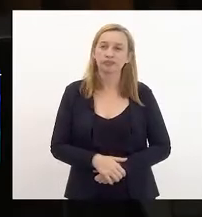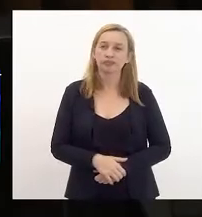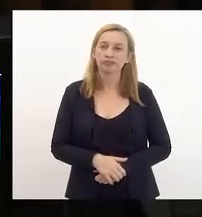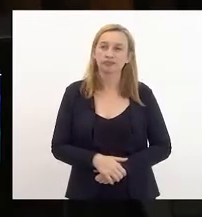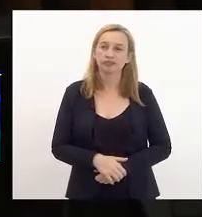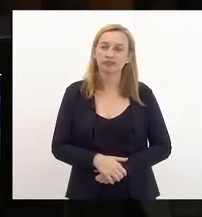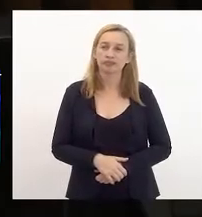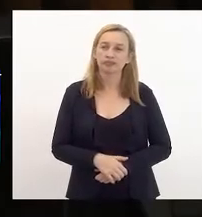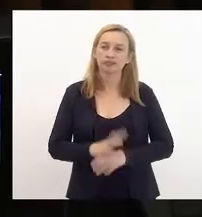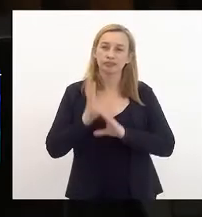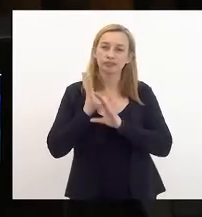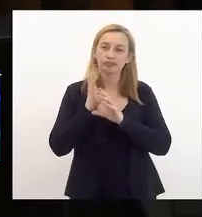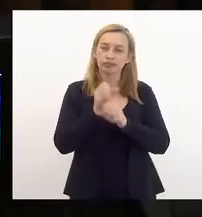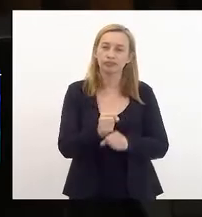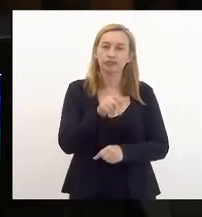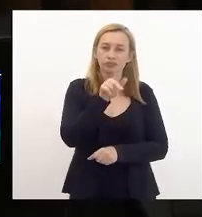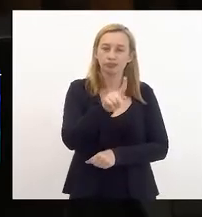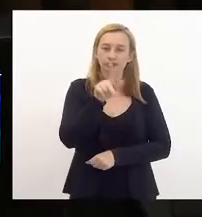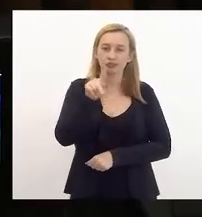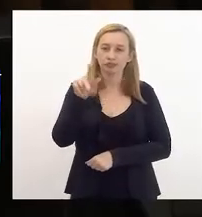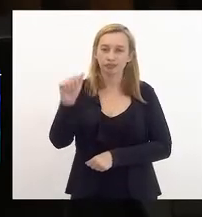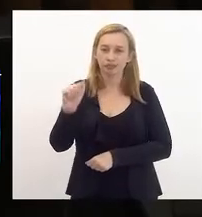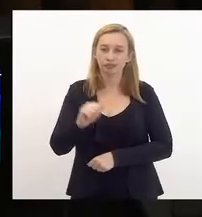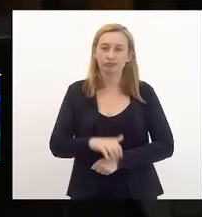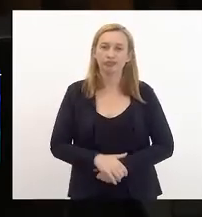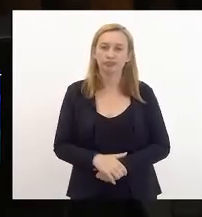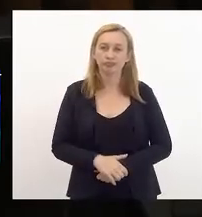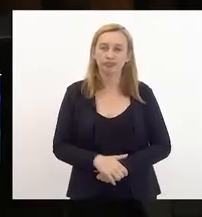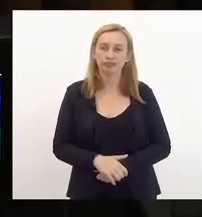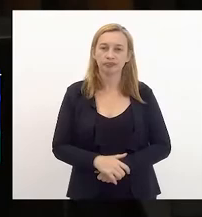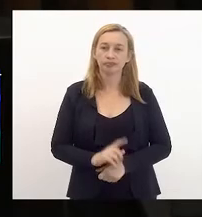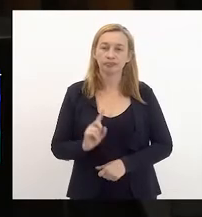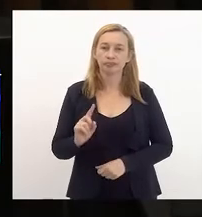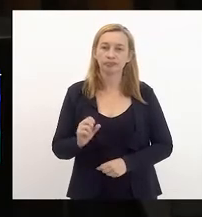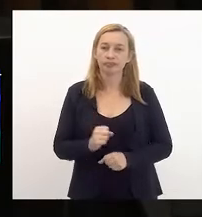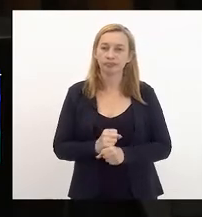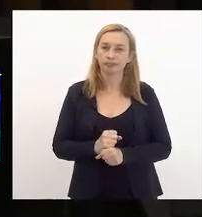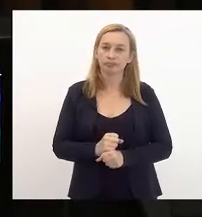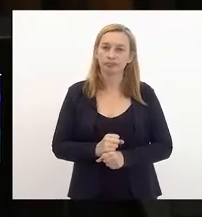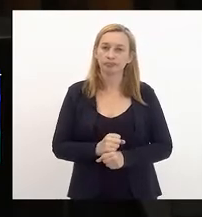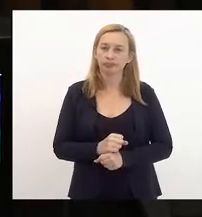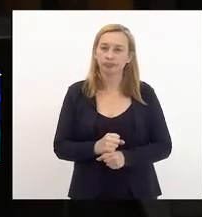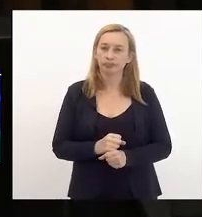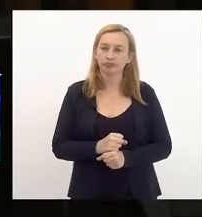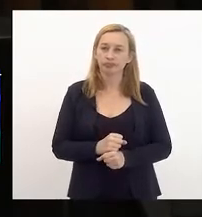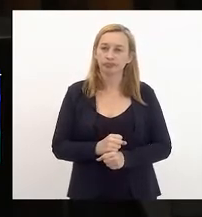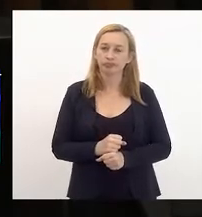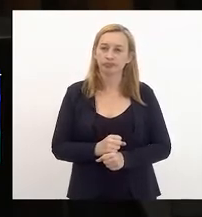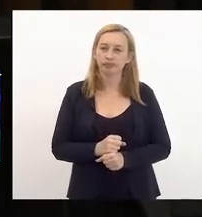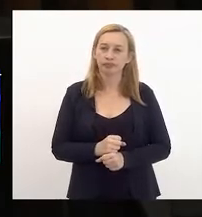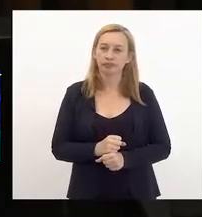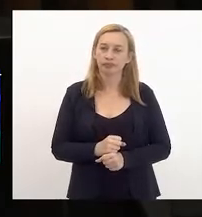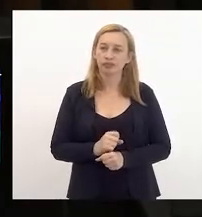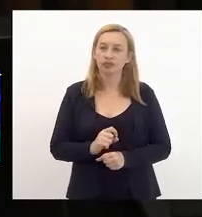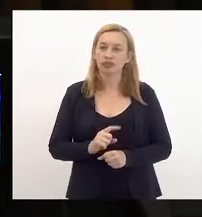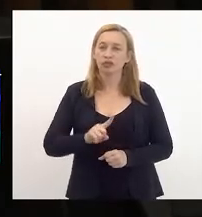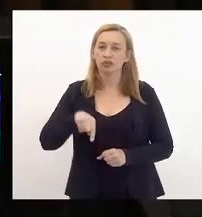a revisão do PPA para o próximo triênio, porque